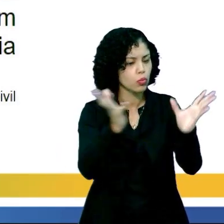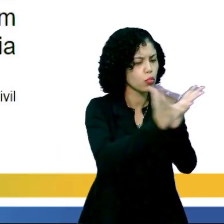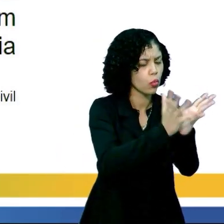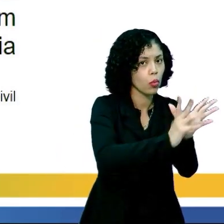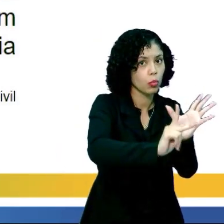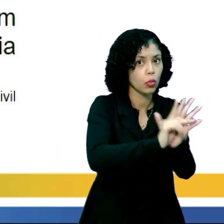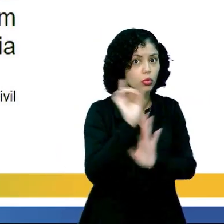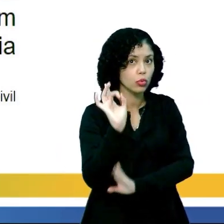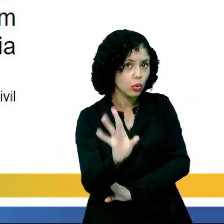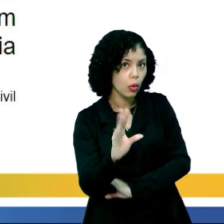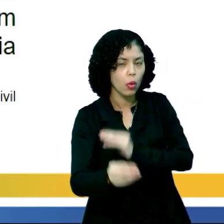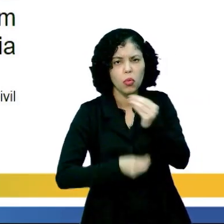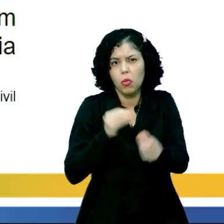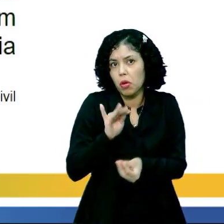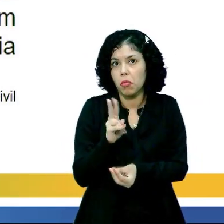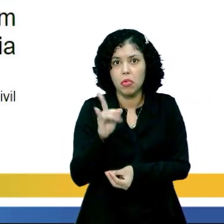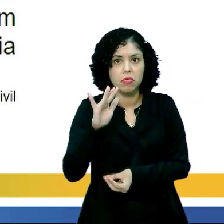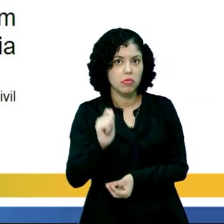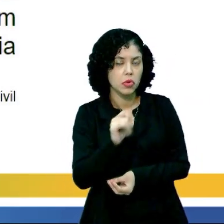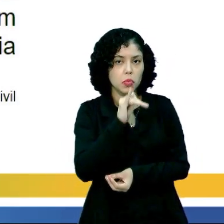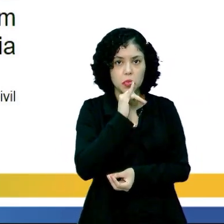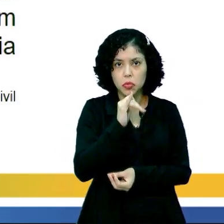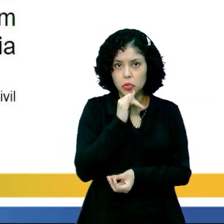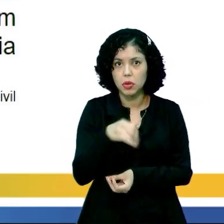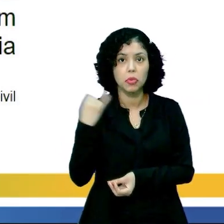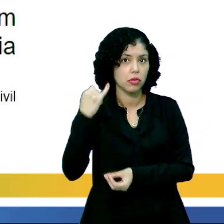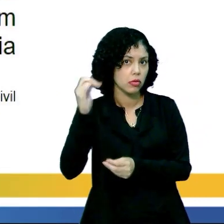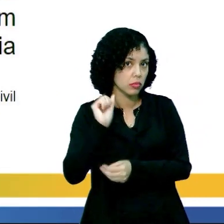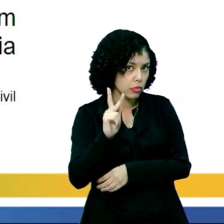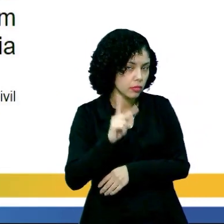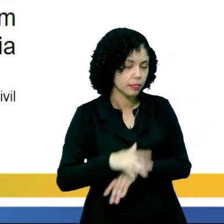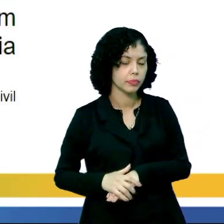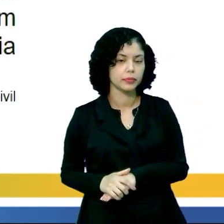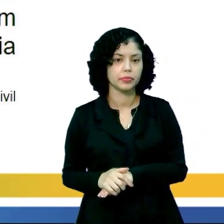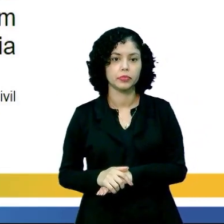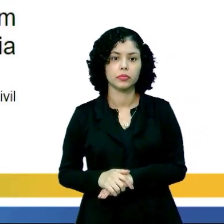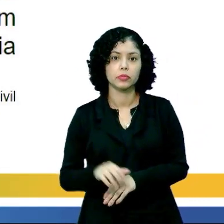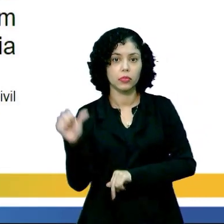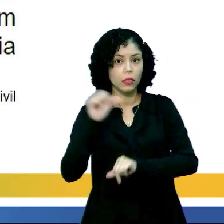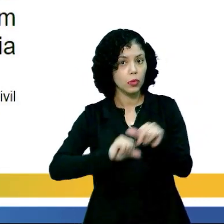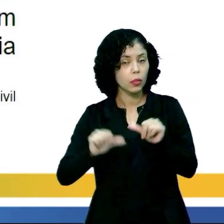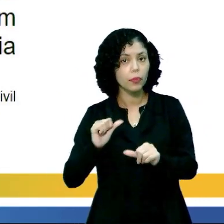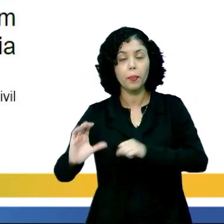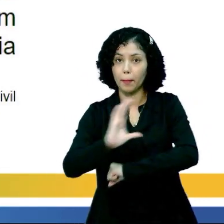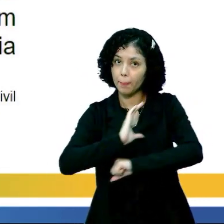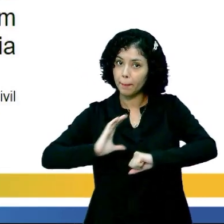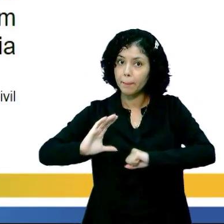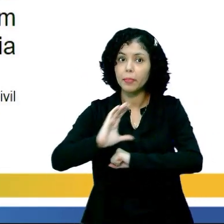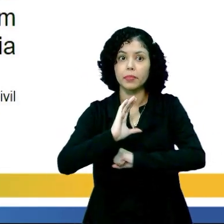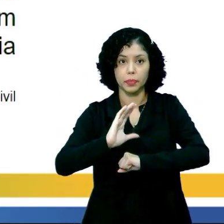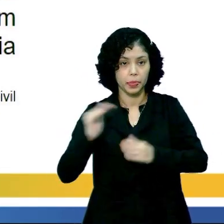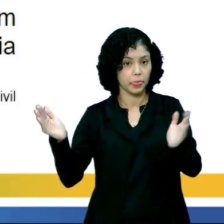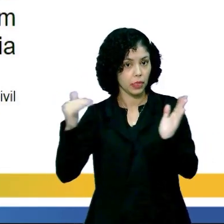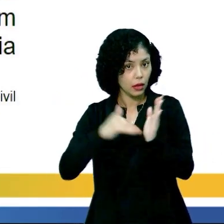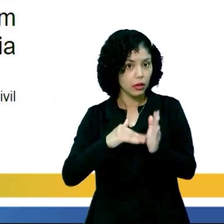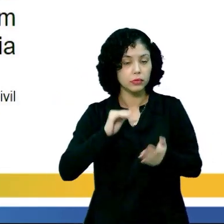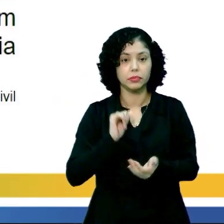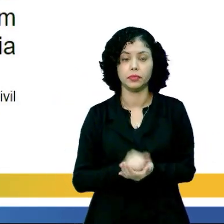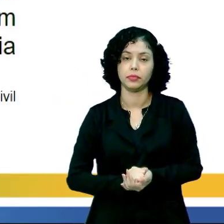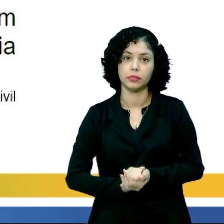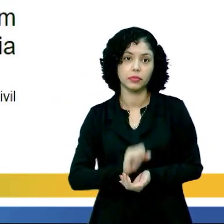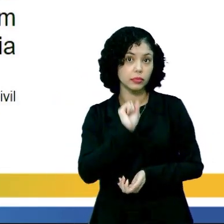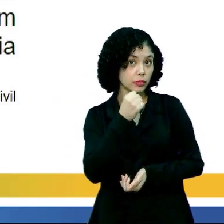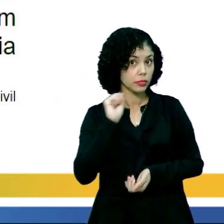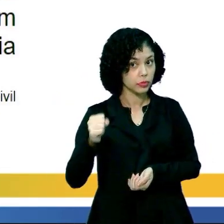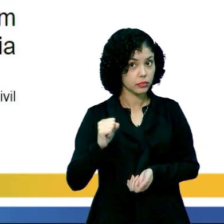grupo, como as baianas, por exemplo, consideraria importante, tá? O que mudou da Constituição de 37 para a Constituição